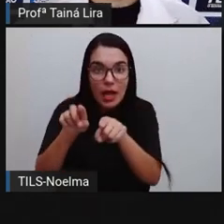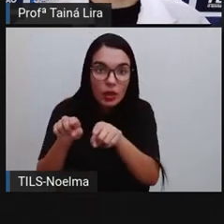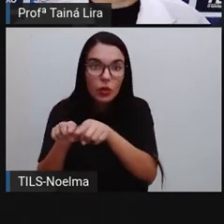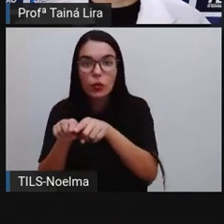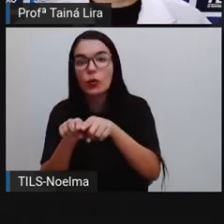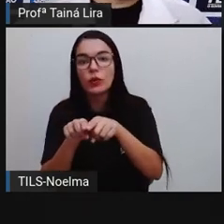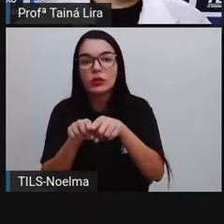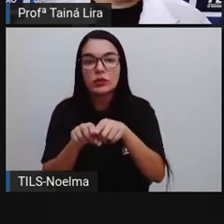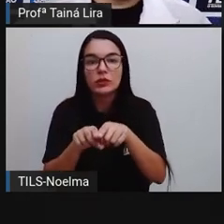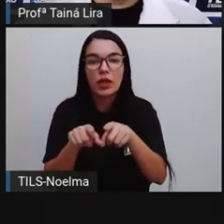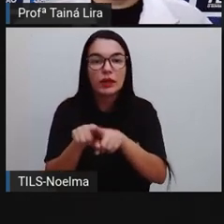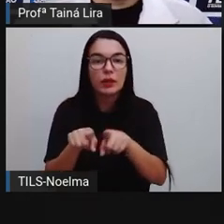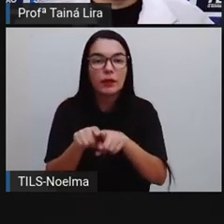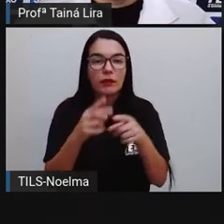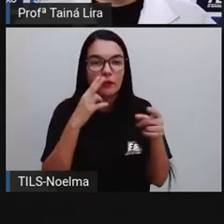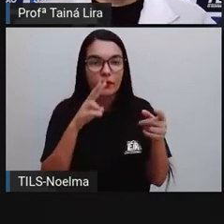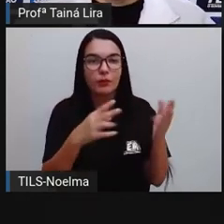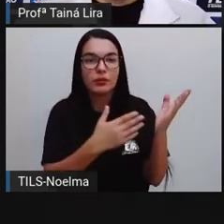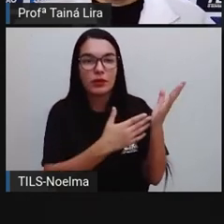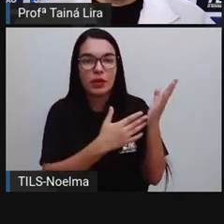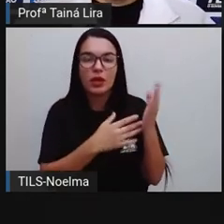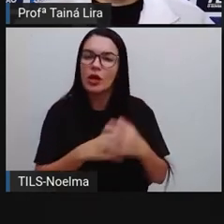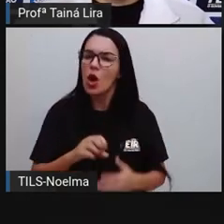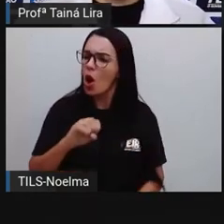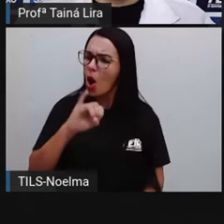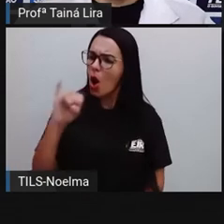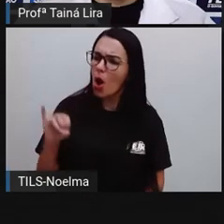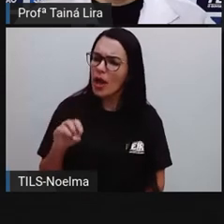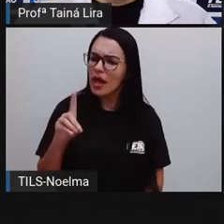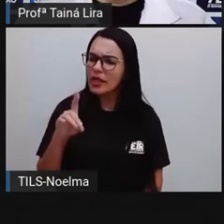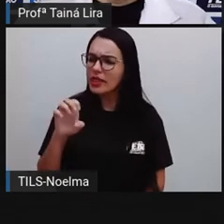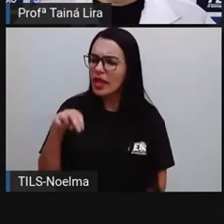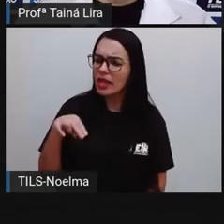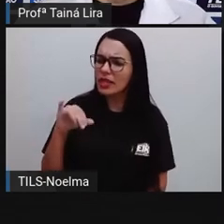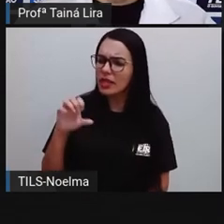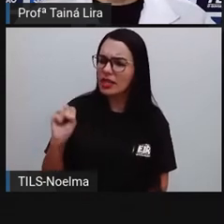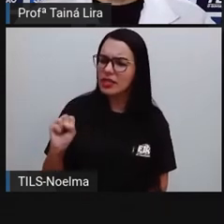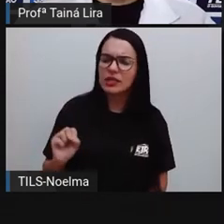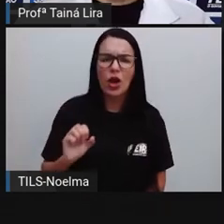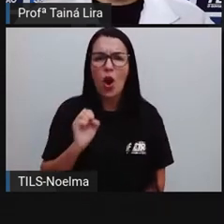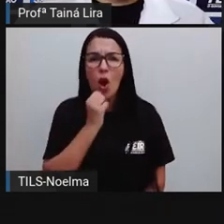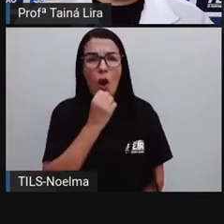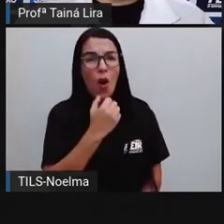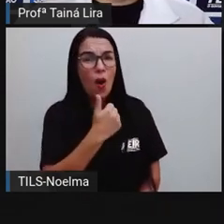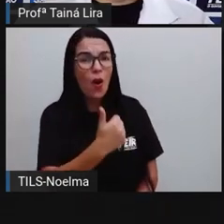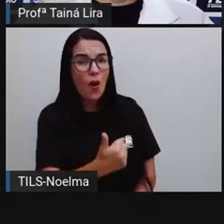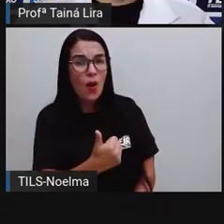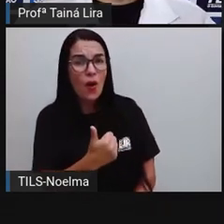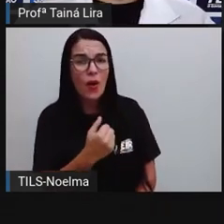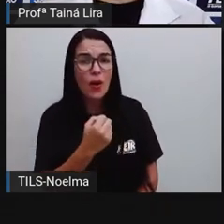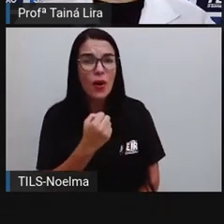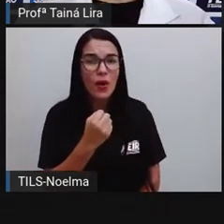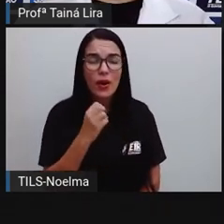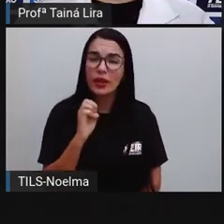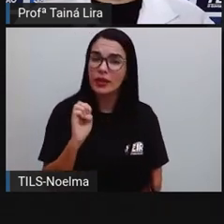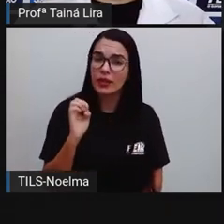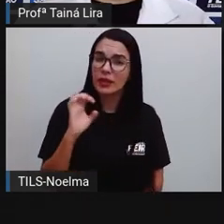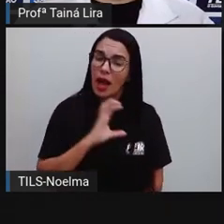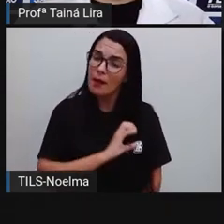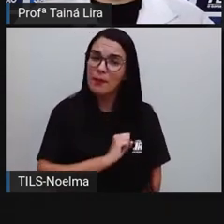nessa história. Então, vamos ler? Oi, Denise. Oi, moa, há quanto tempo? Então,